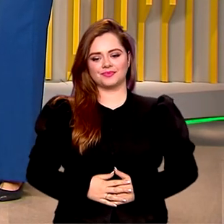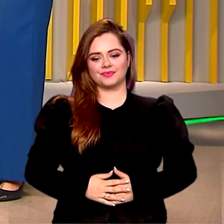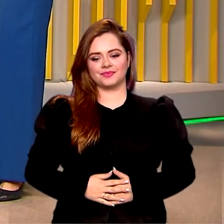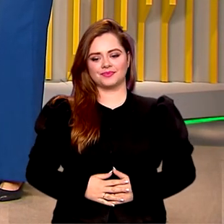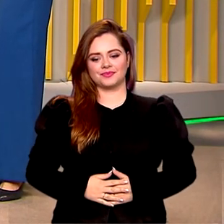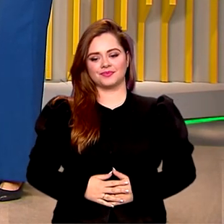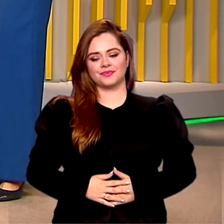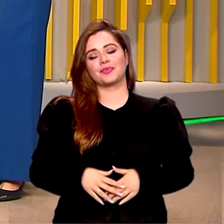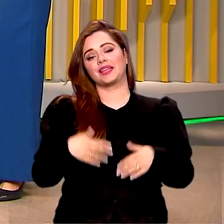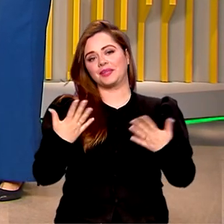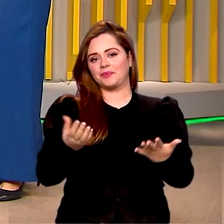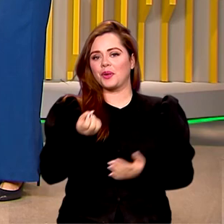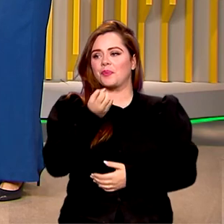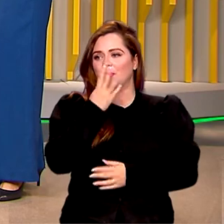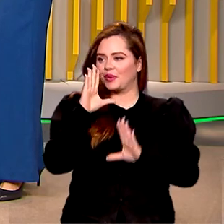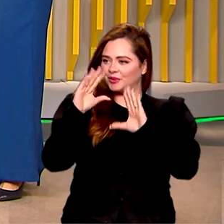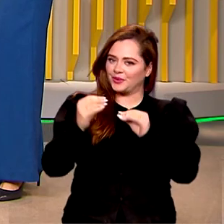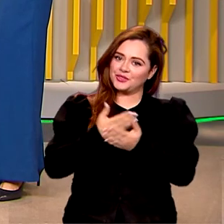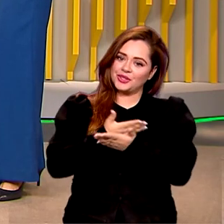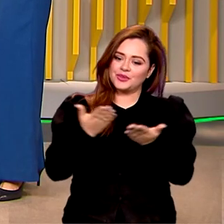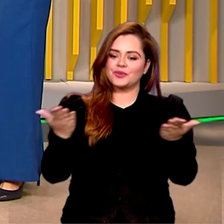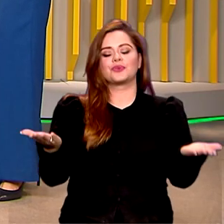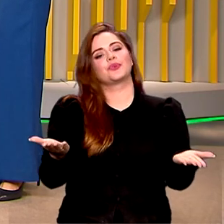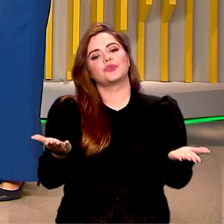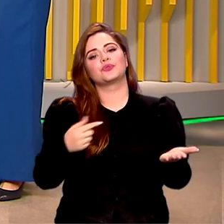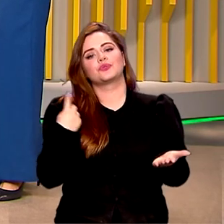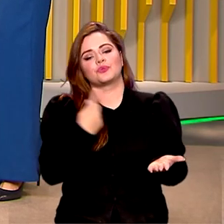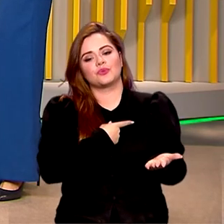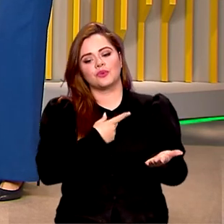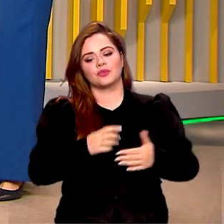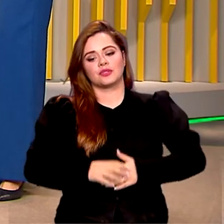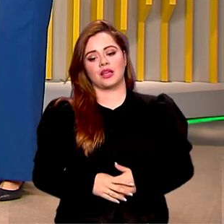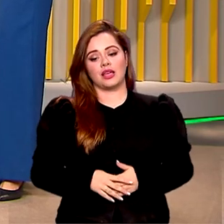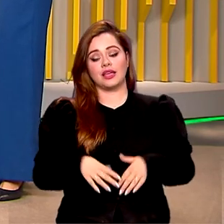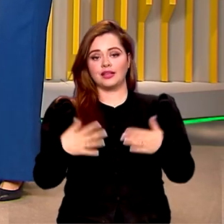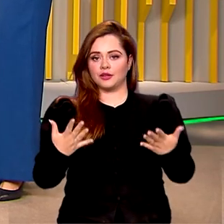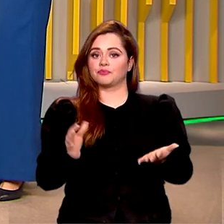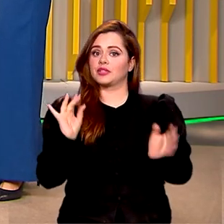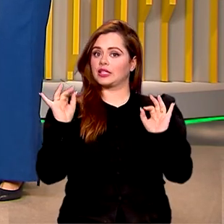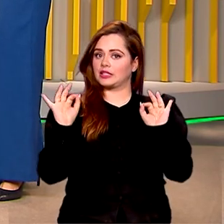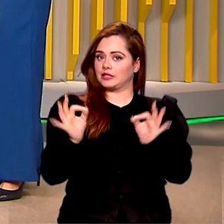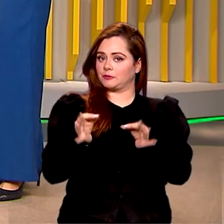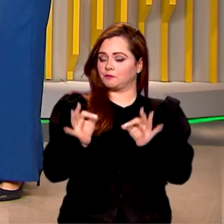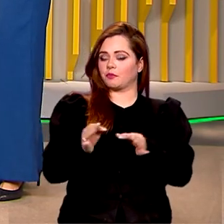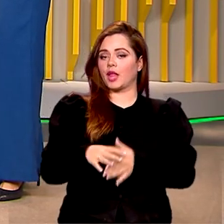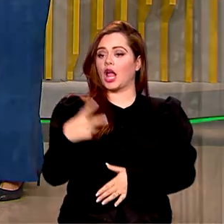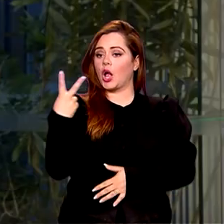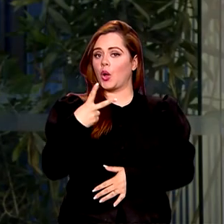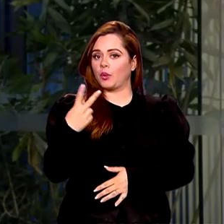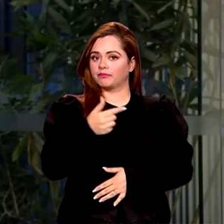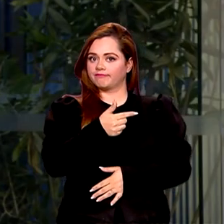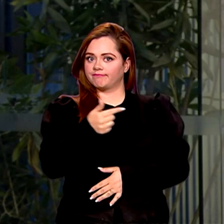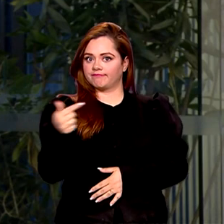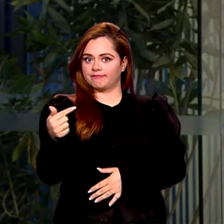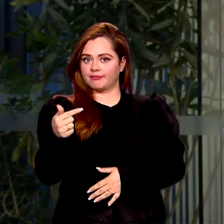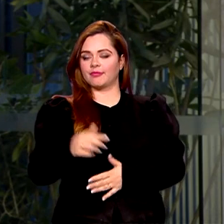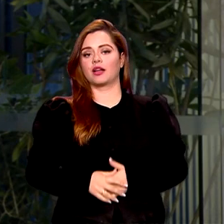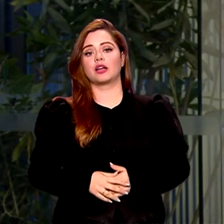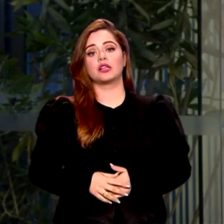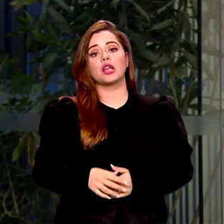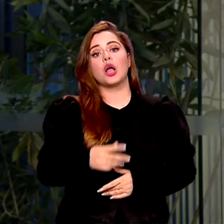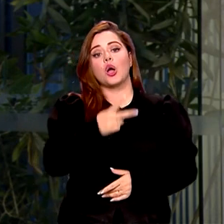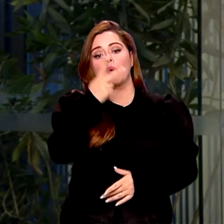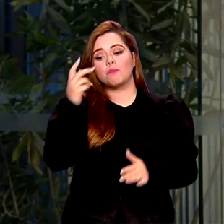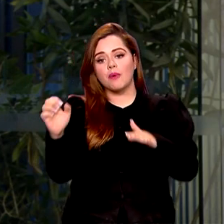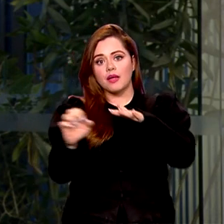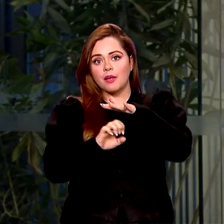Isso aí, Ana. Boa noite a você, Roberto. Boa noite a todos que estão com a gente. Exatamente isso. É a segunda vez esta semana que uma agência de classificação